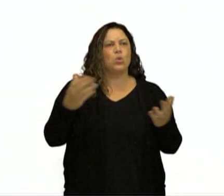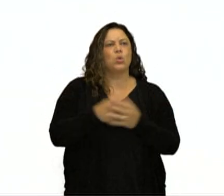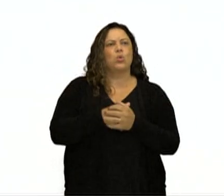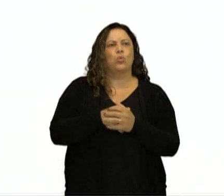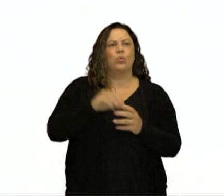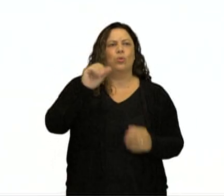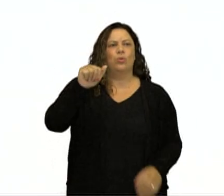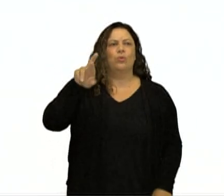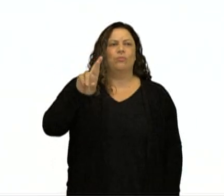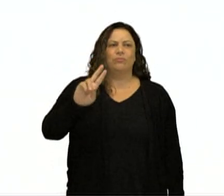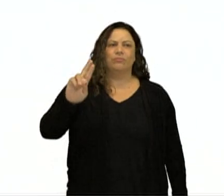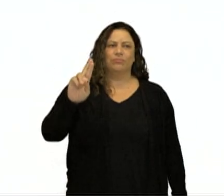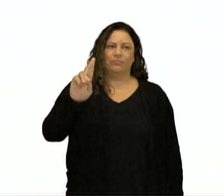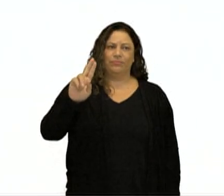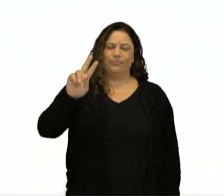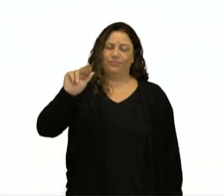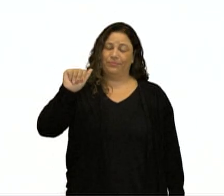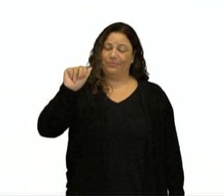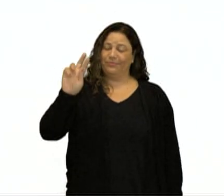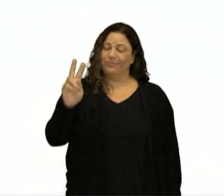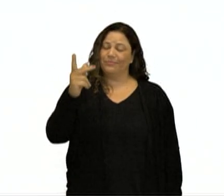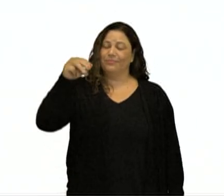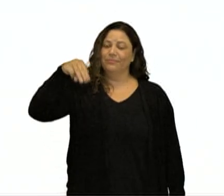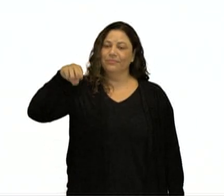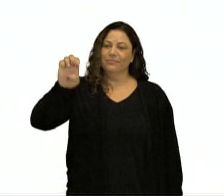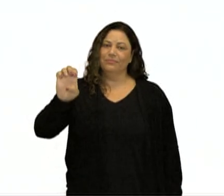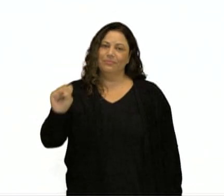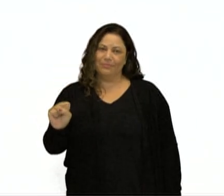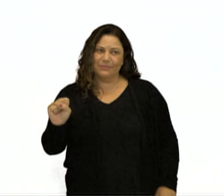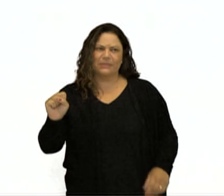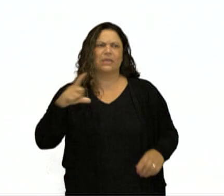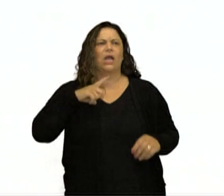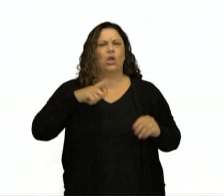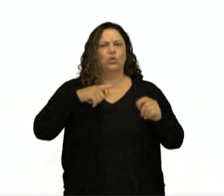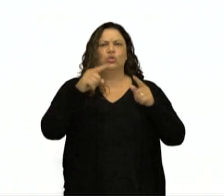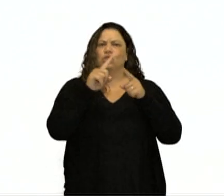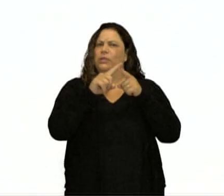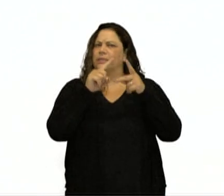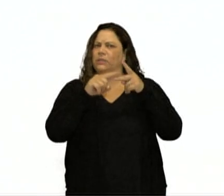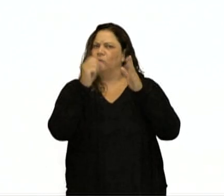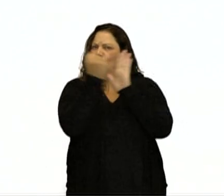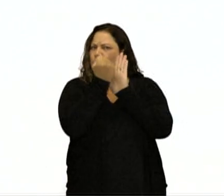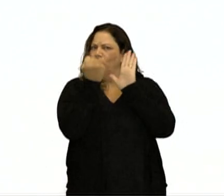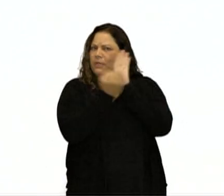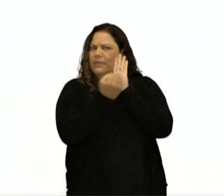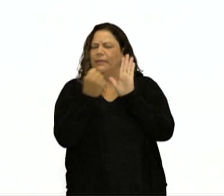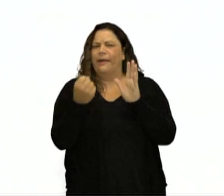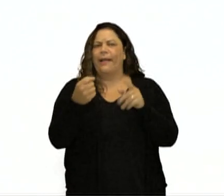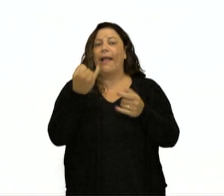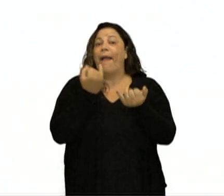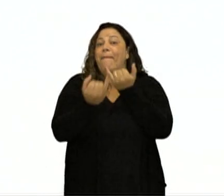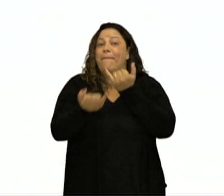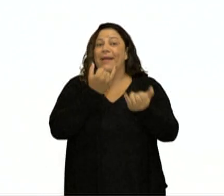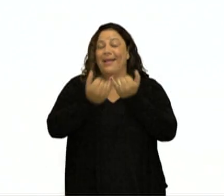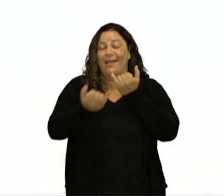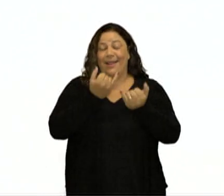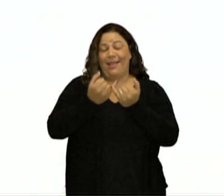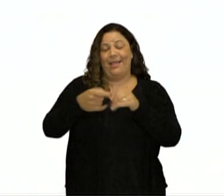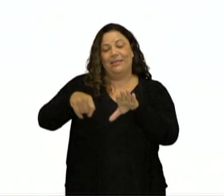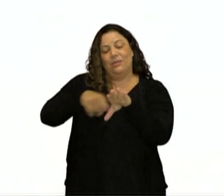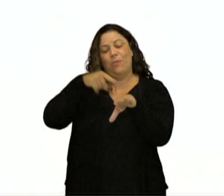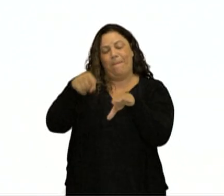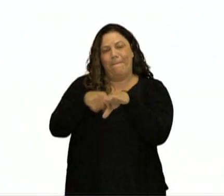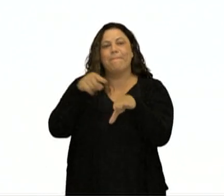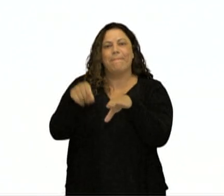Armes, ele tinha esses dois símbolos, estão vendo? Parece dois pezinhos, né? Dois pezinhos